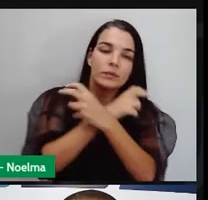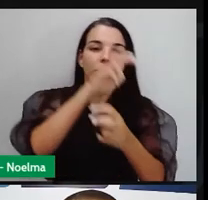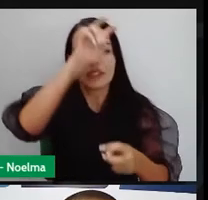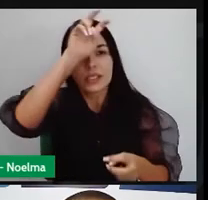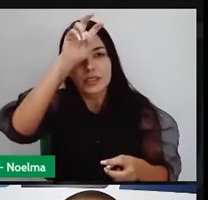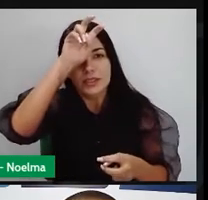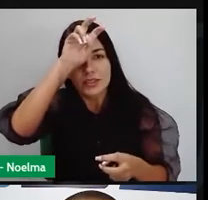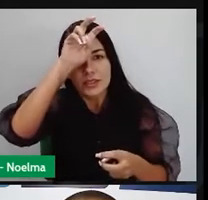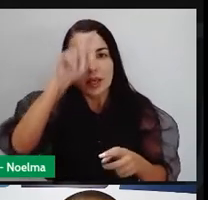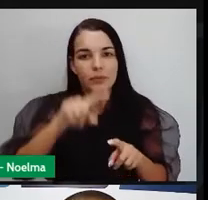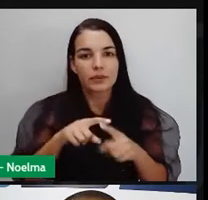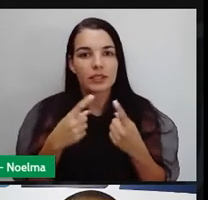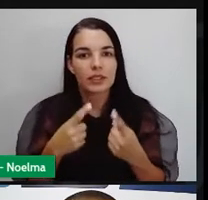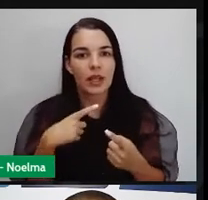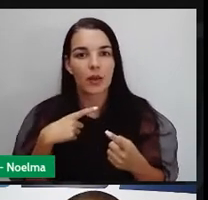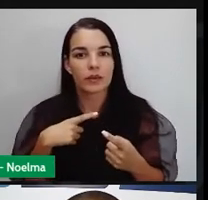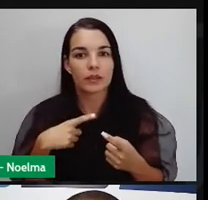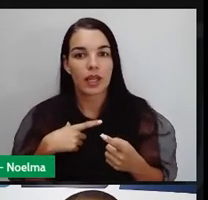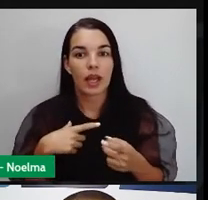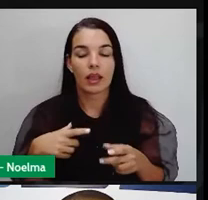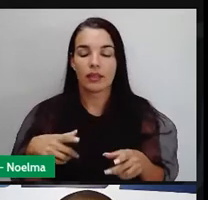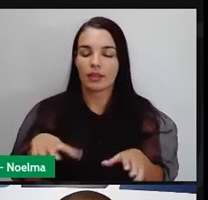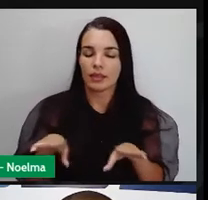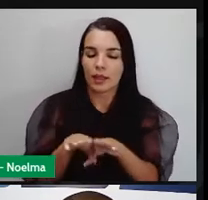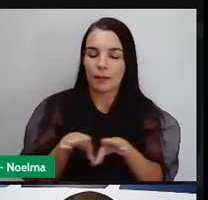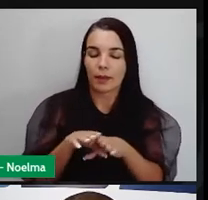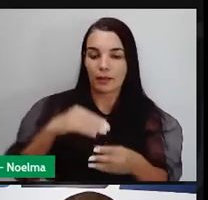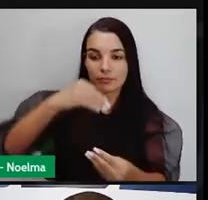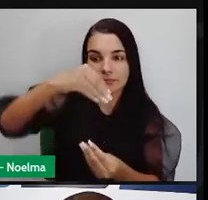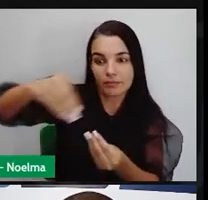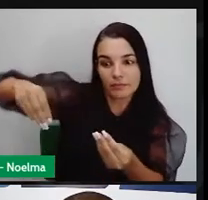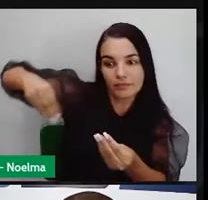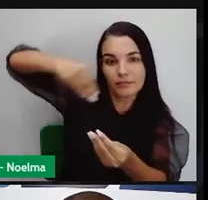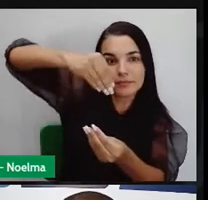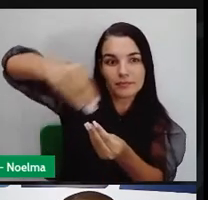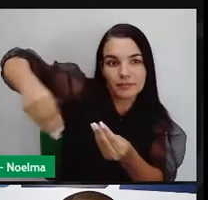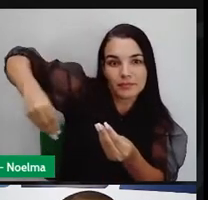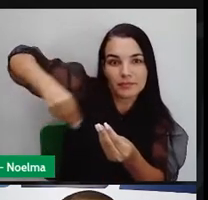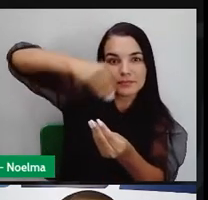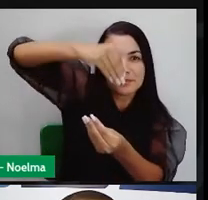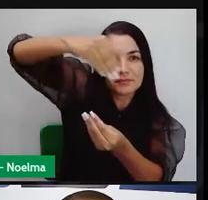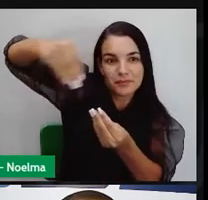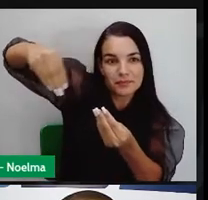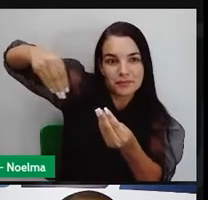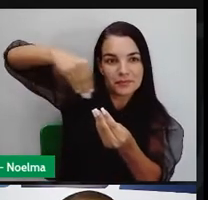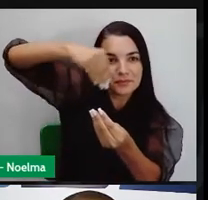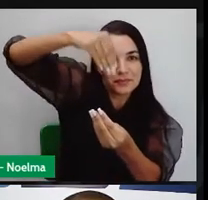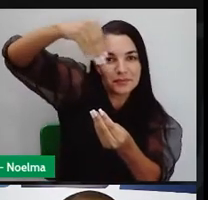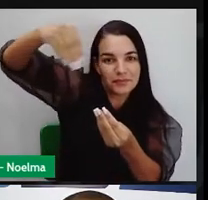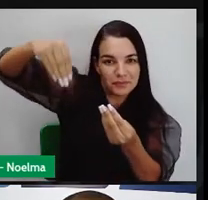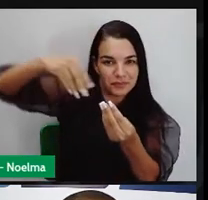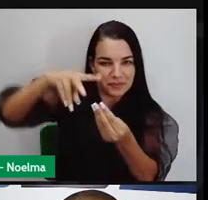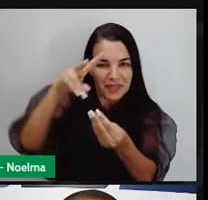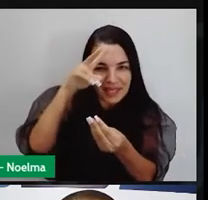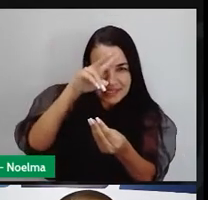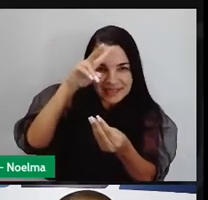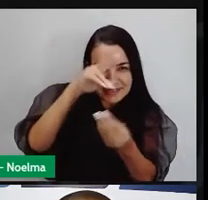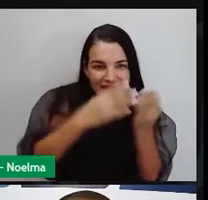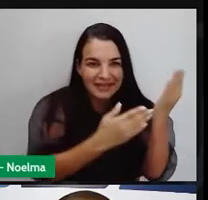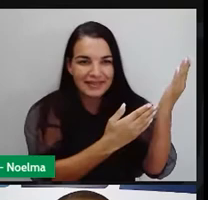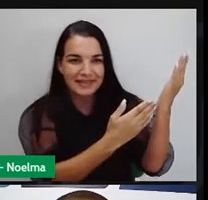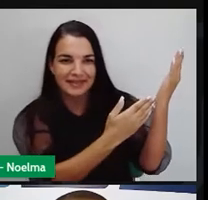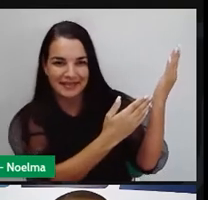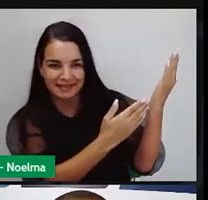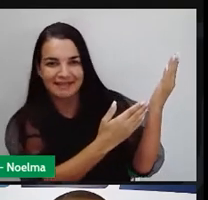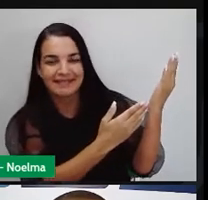memória vem. A gente lembra também, claro, das múmeras. Eu coloquei essa múmeras bem fofinha para vocês lembrarem, ainda que